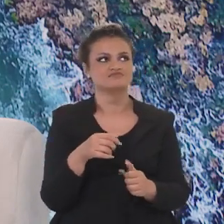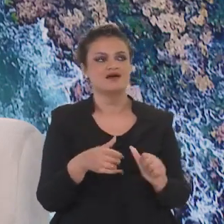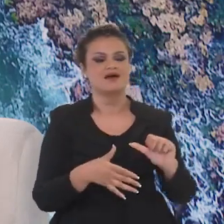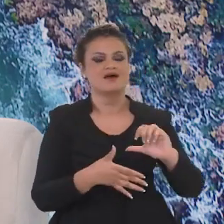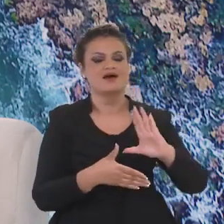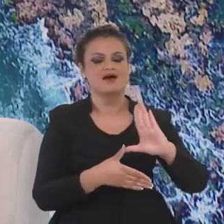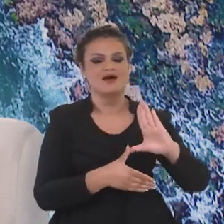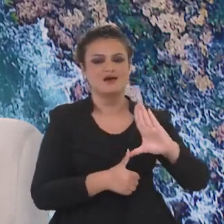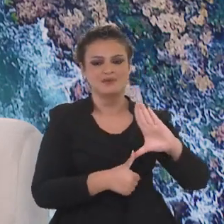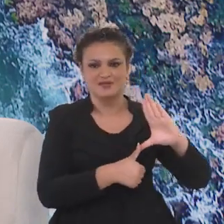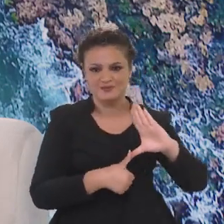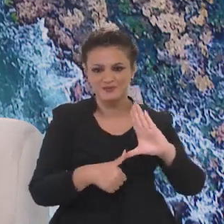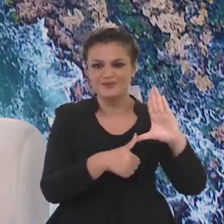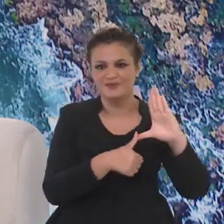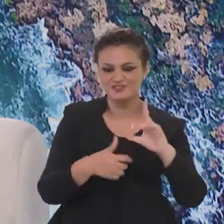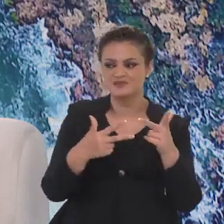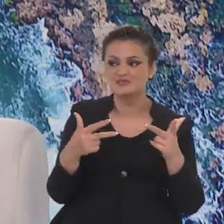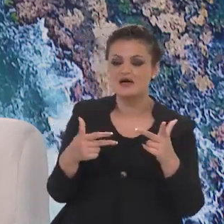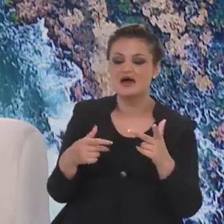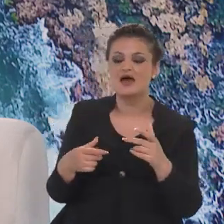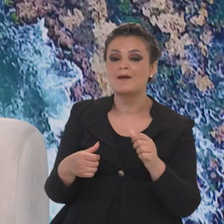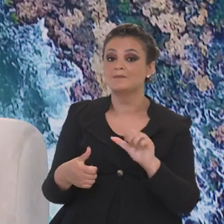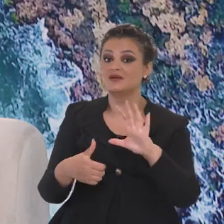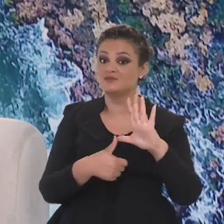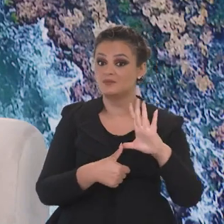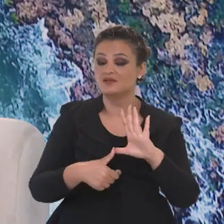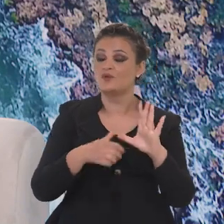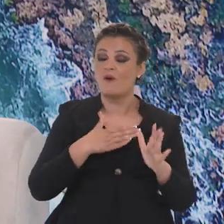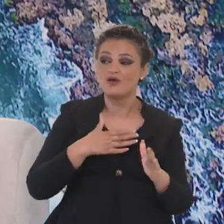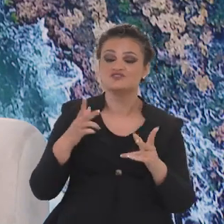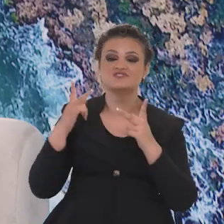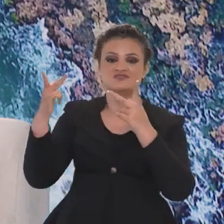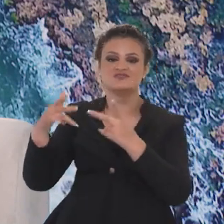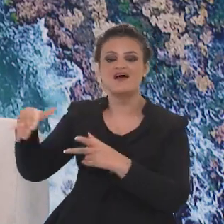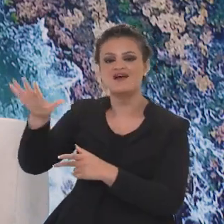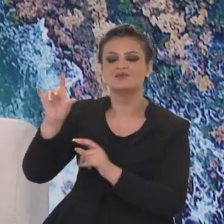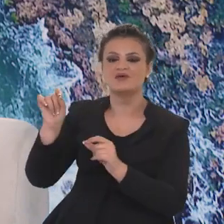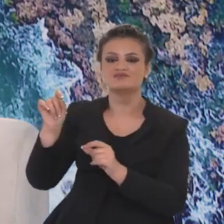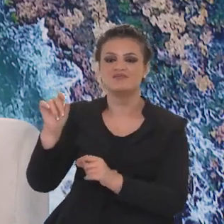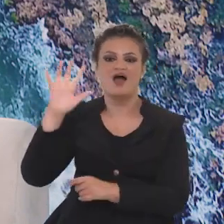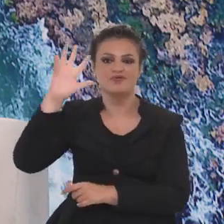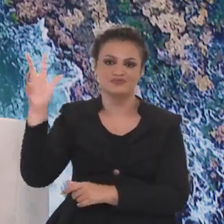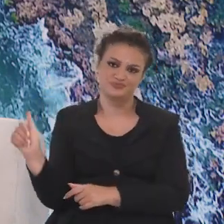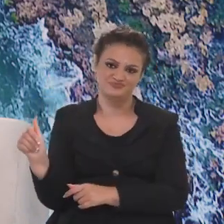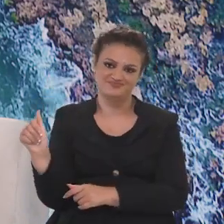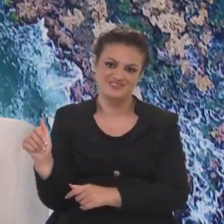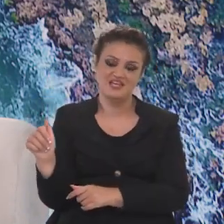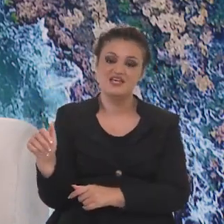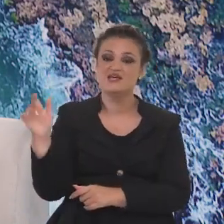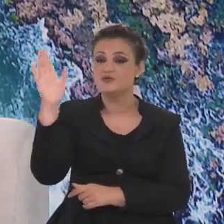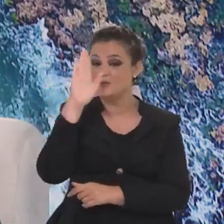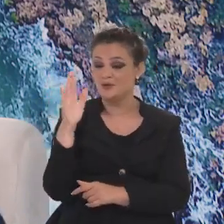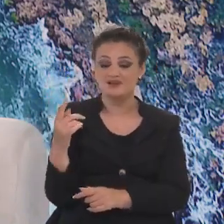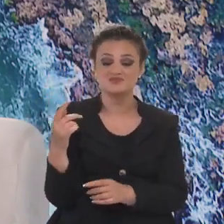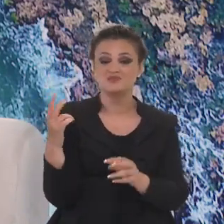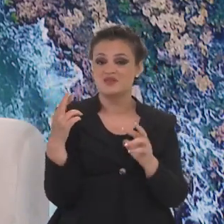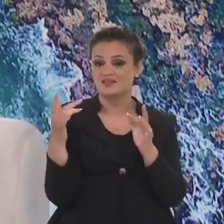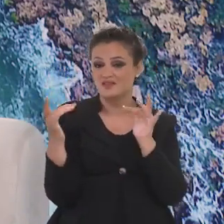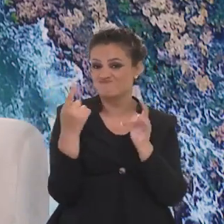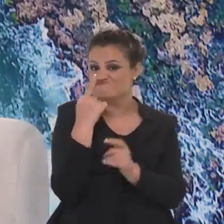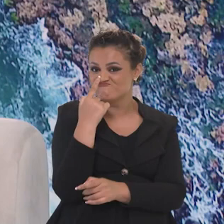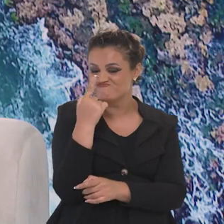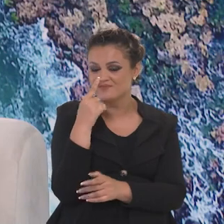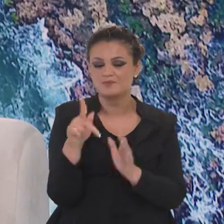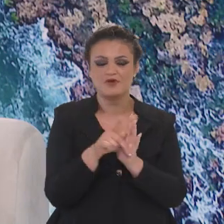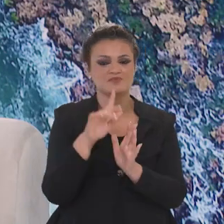coisas que o norte-americano mais gosta de visitar é o afroturismo. O Brasil tem uma enorme história com a África.